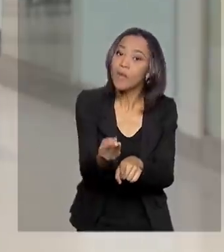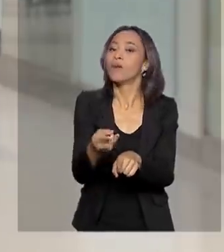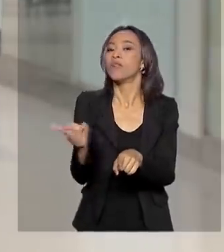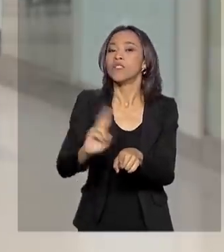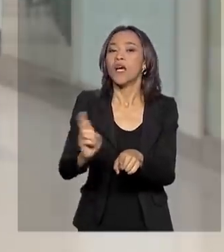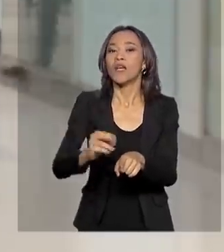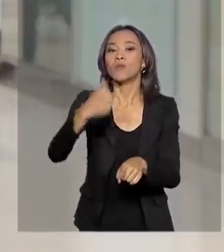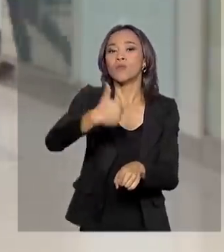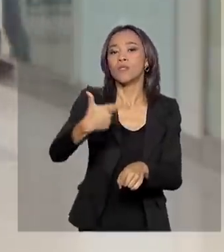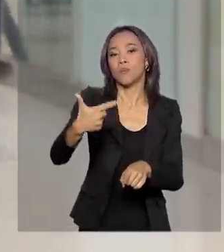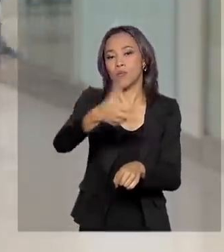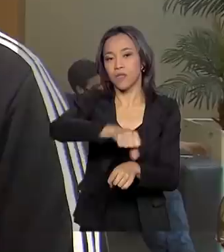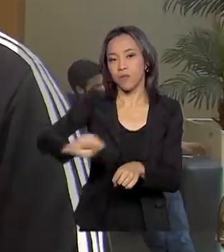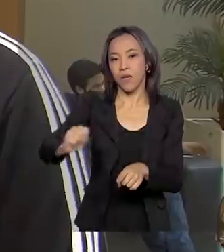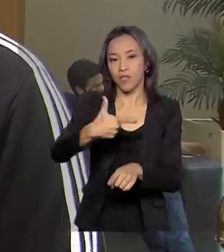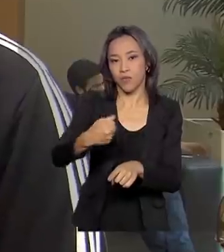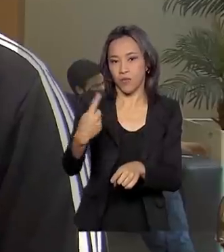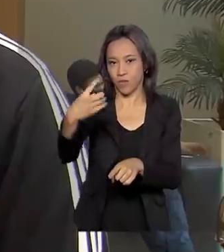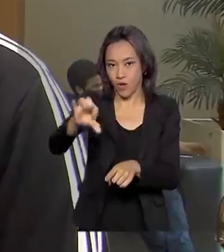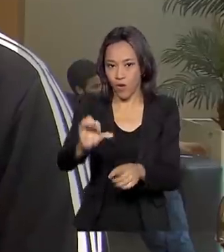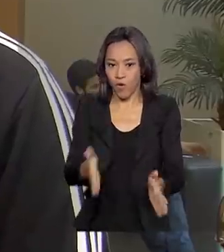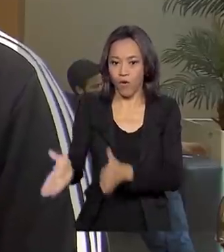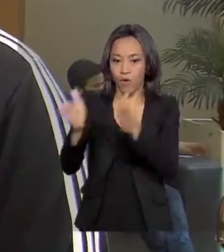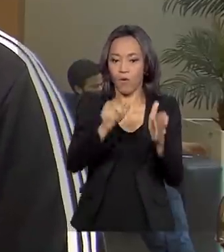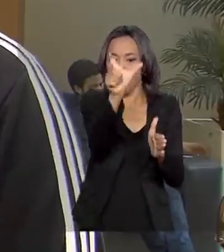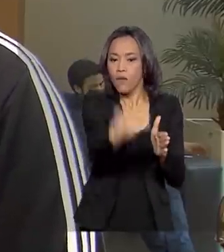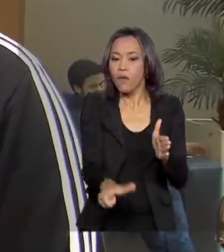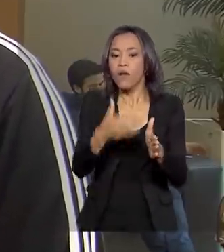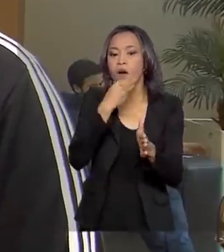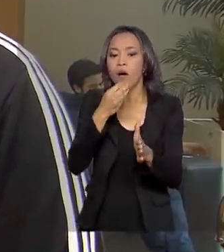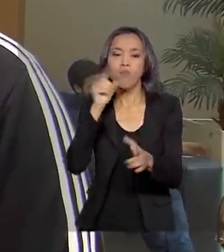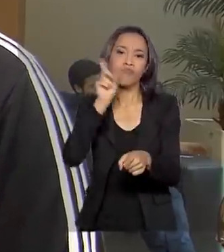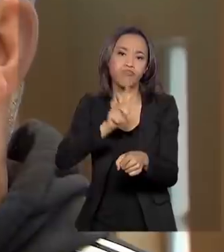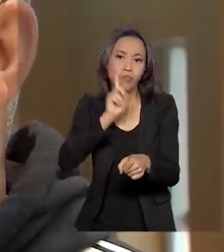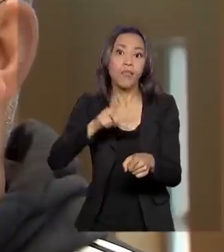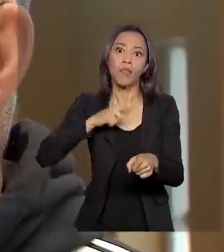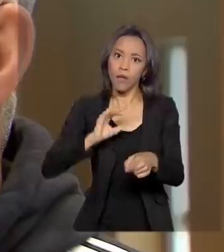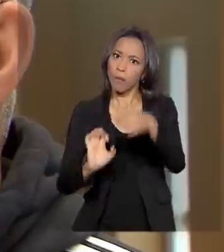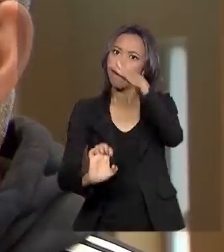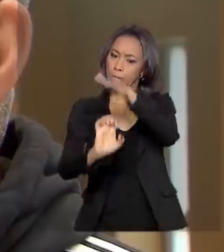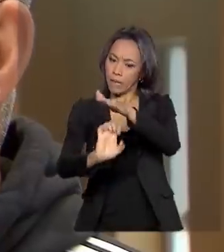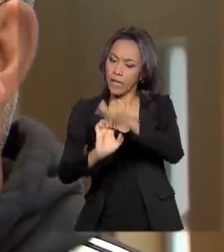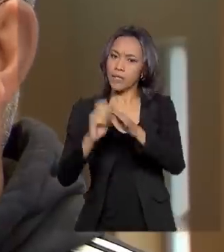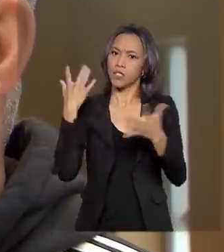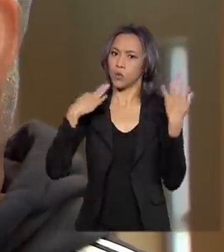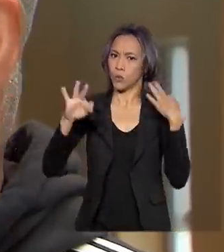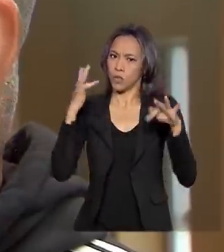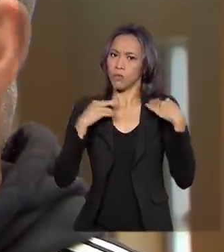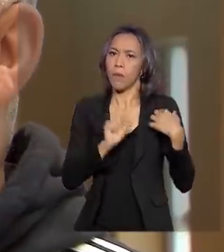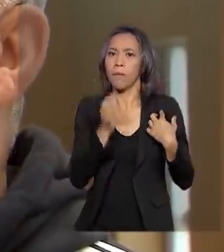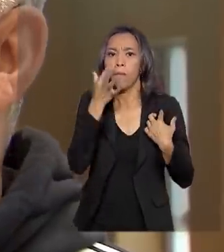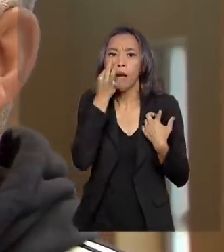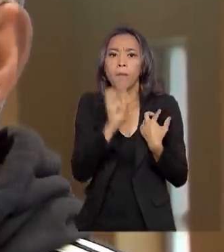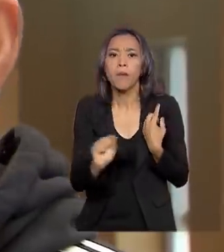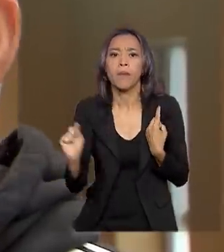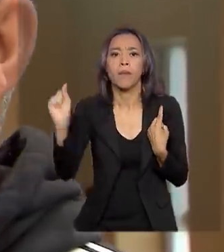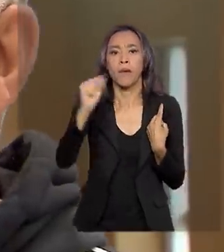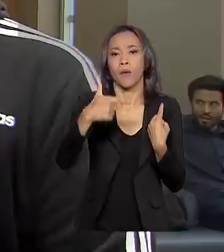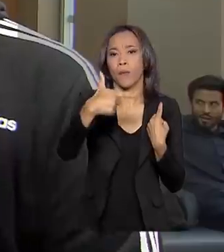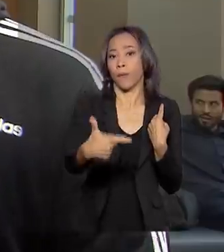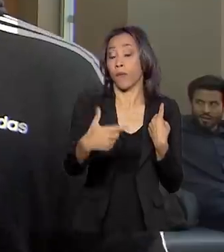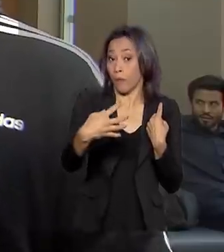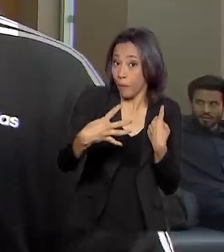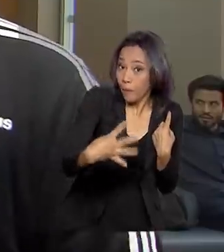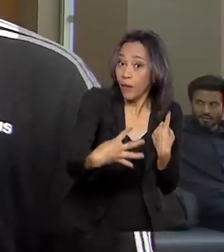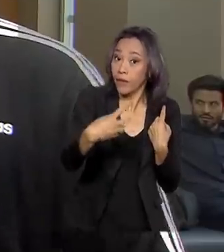semestre de 2019. Michael é americano e tem uma empresa de turismo presente em 42 países, entre eles